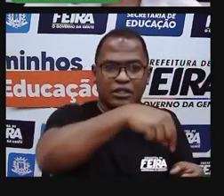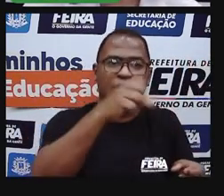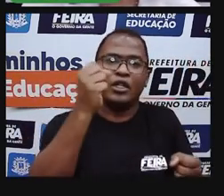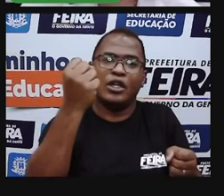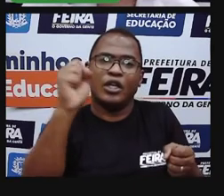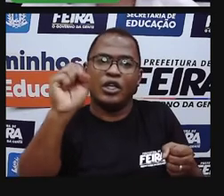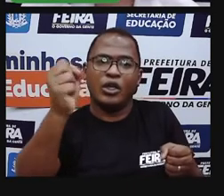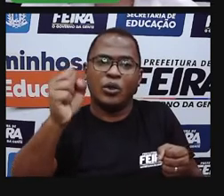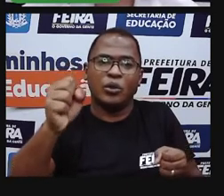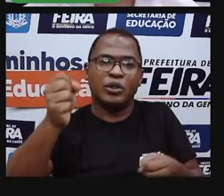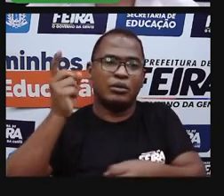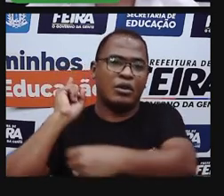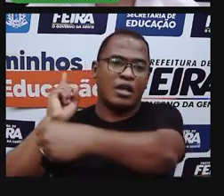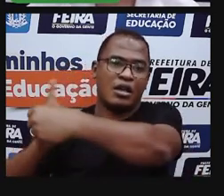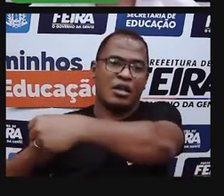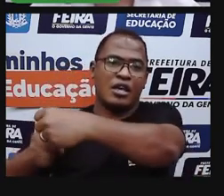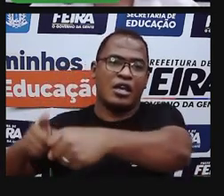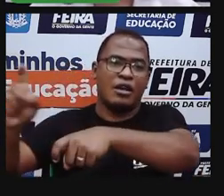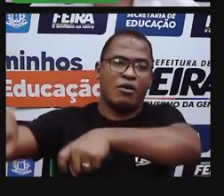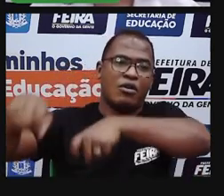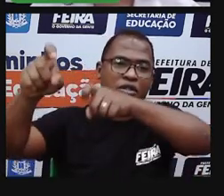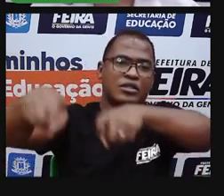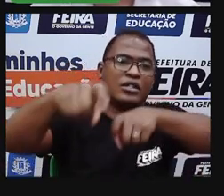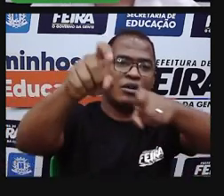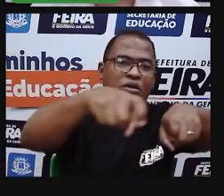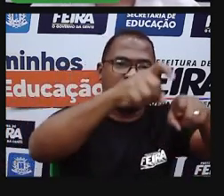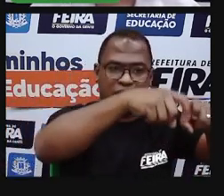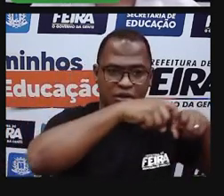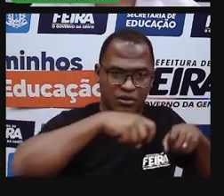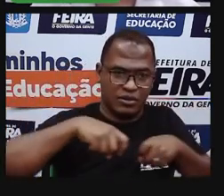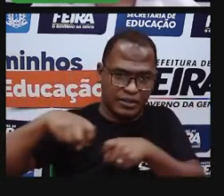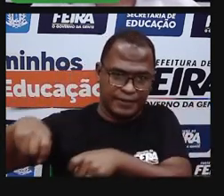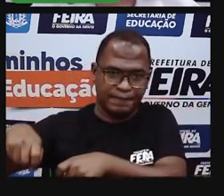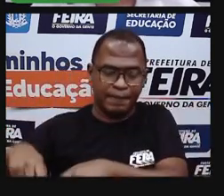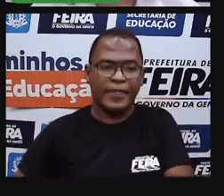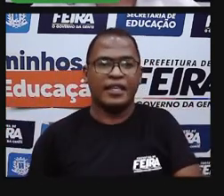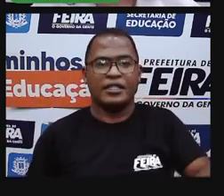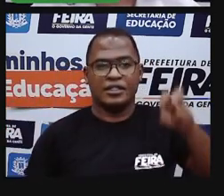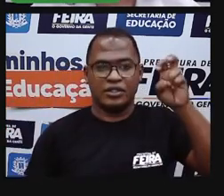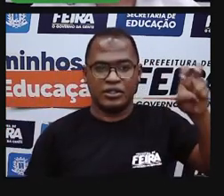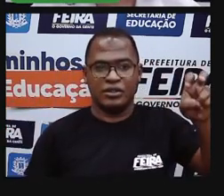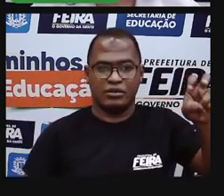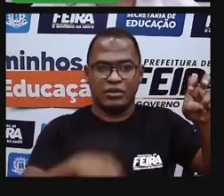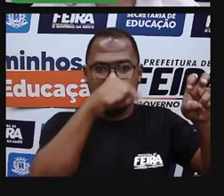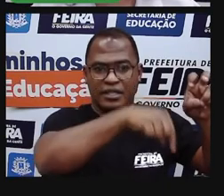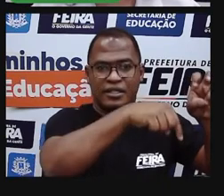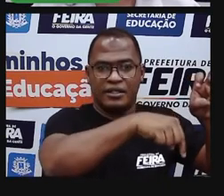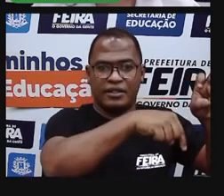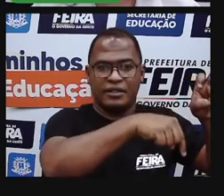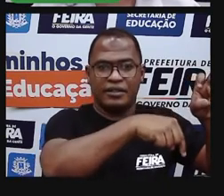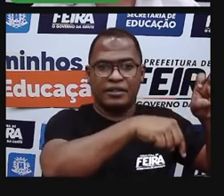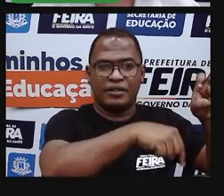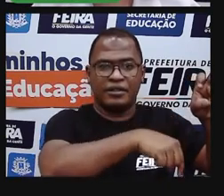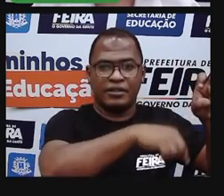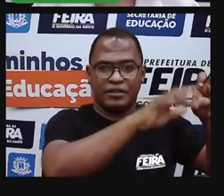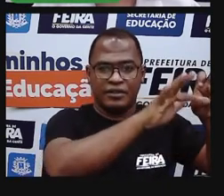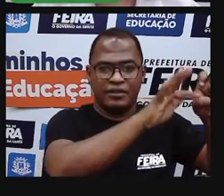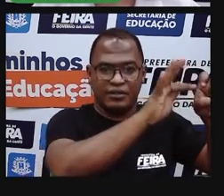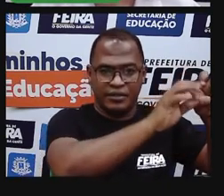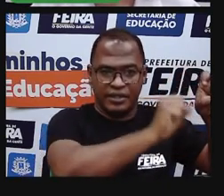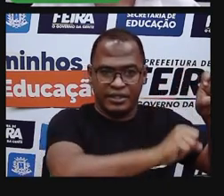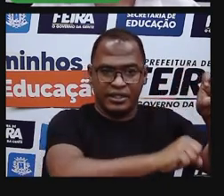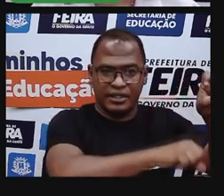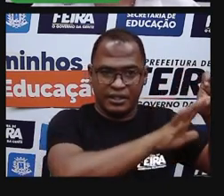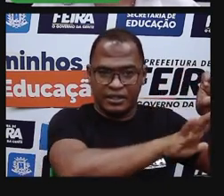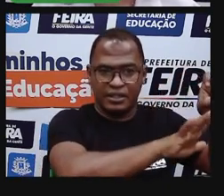mostrar para vocês aqui, ou desculpa, sendo que 5 está no Distrito Sede, que é Feira,